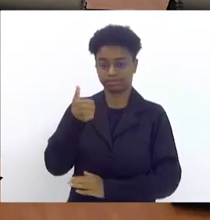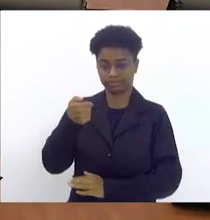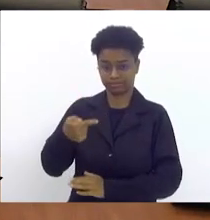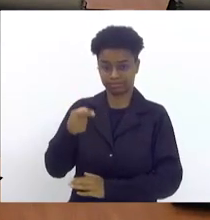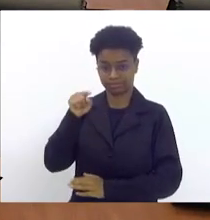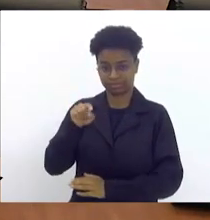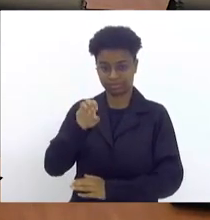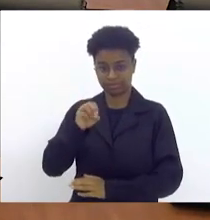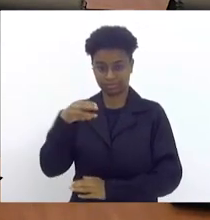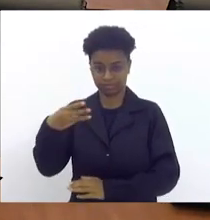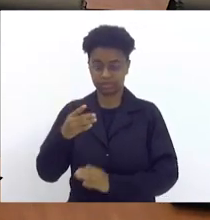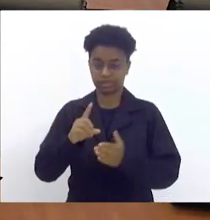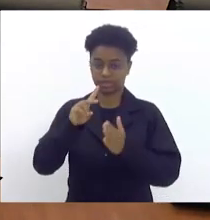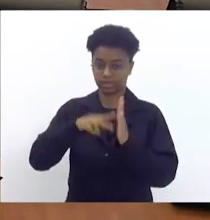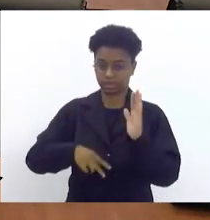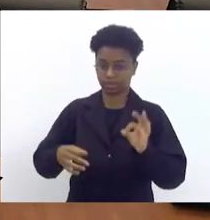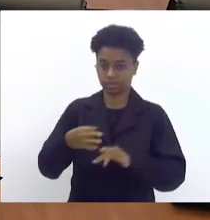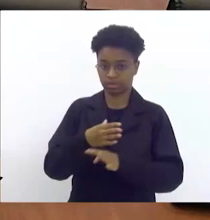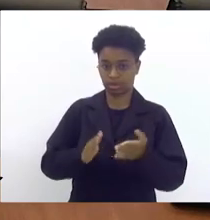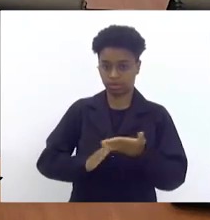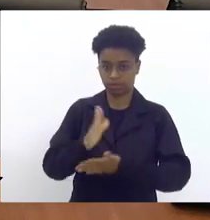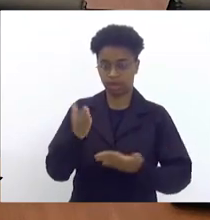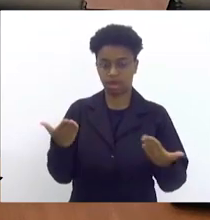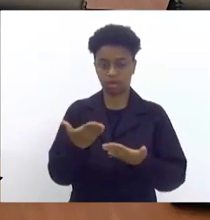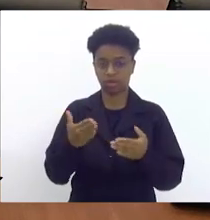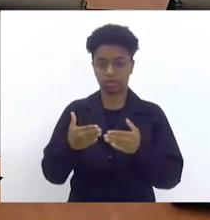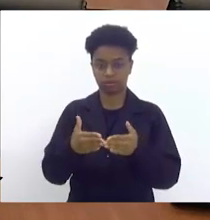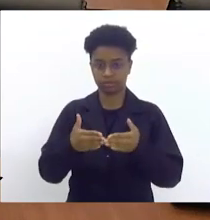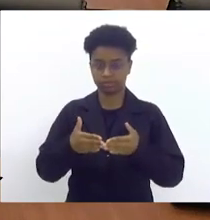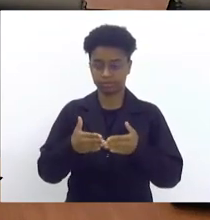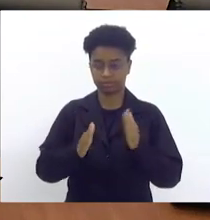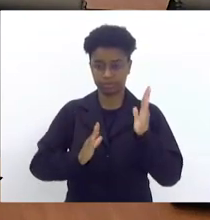Lida e aprovada a ata, passa seu expediente inicial.